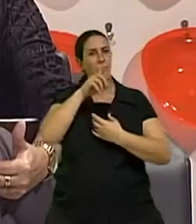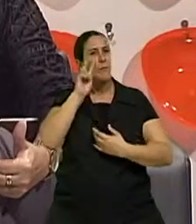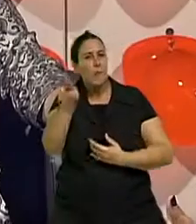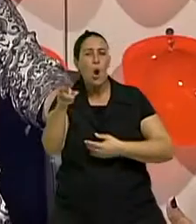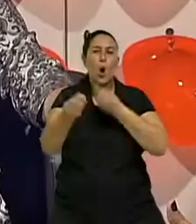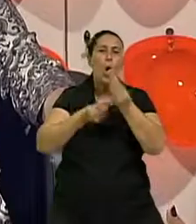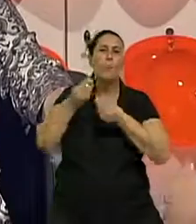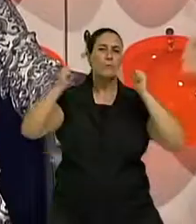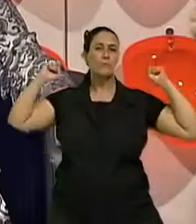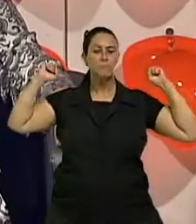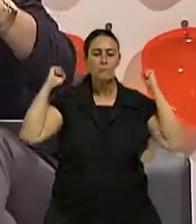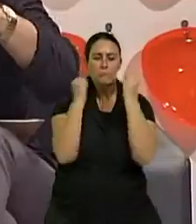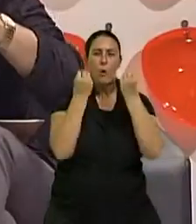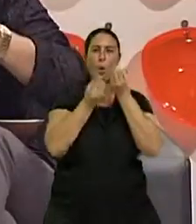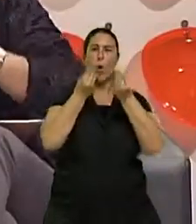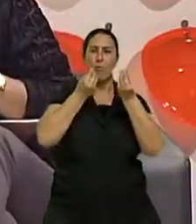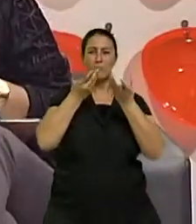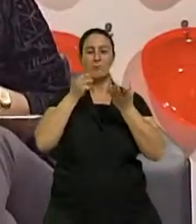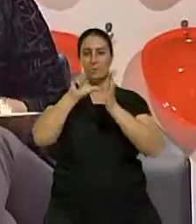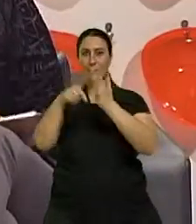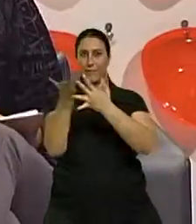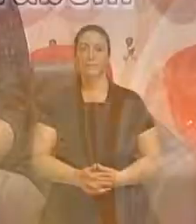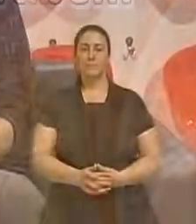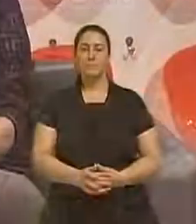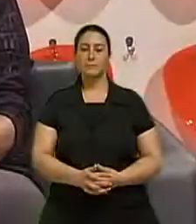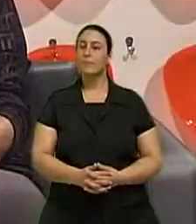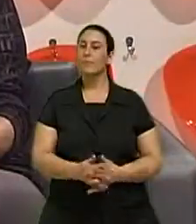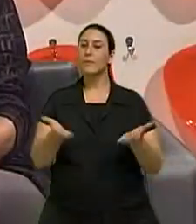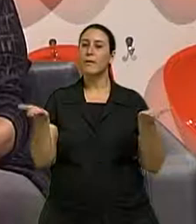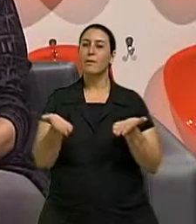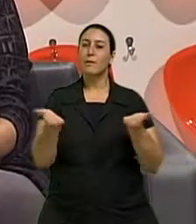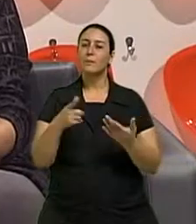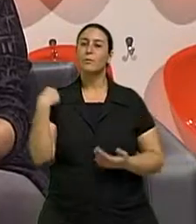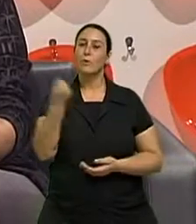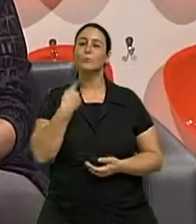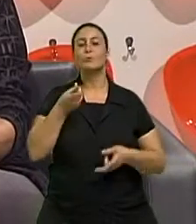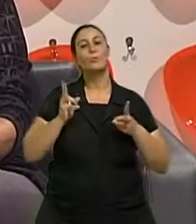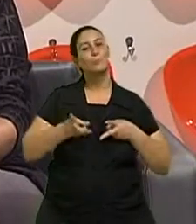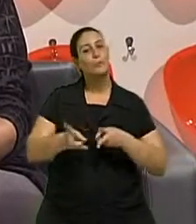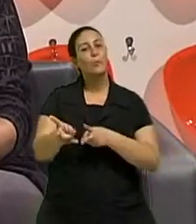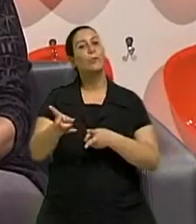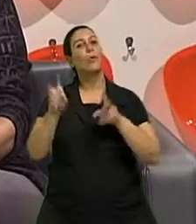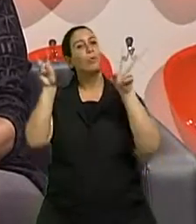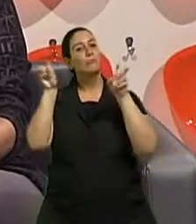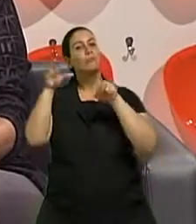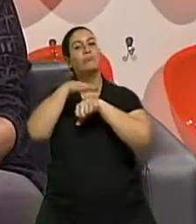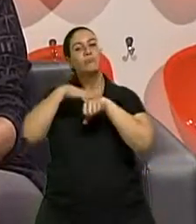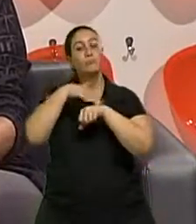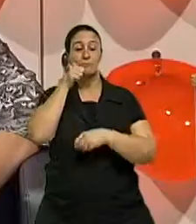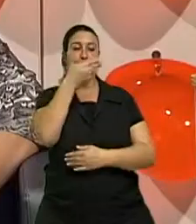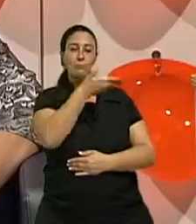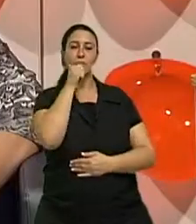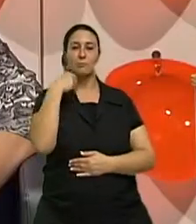aí? Vamos fazer essa viagem? Na volta do intervalo, ele é bem curtido. E nós aqui continuamos a nossa conversa com a médica geriatra